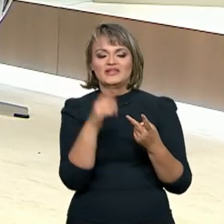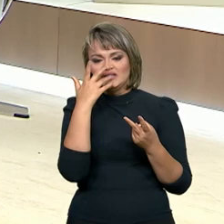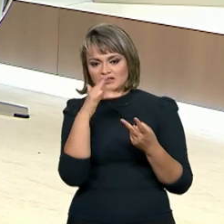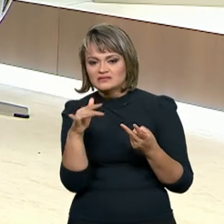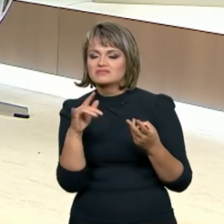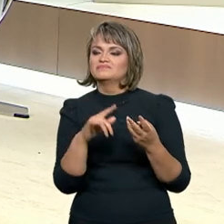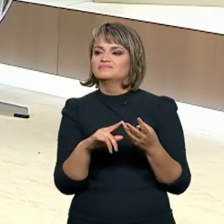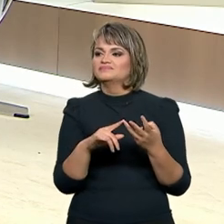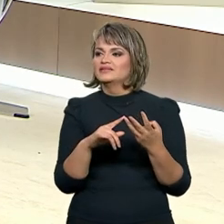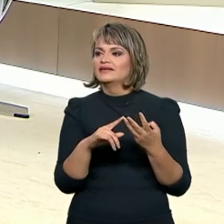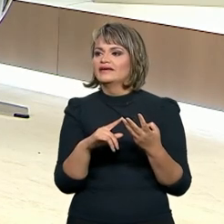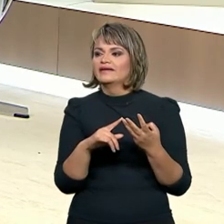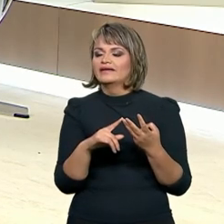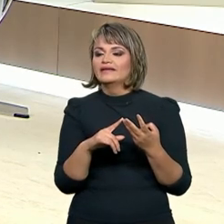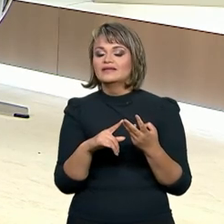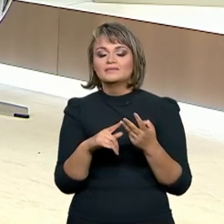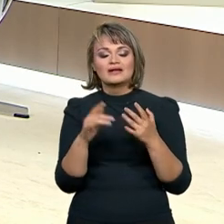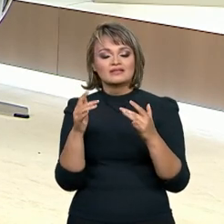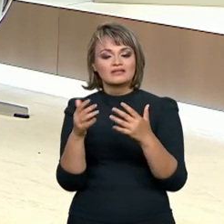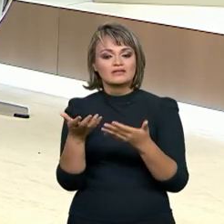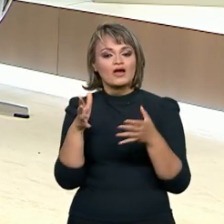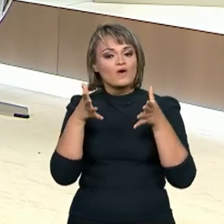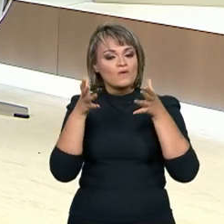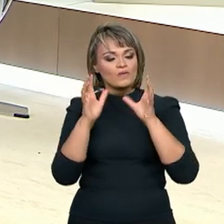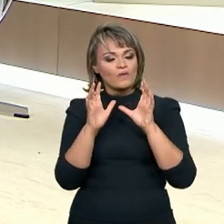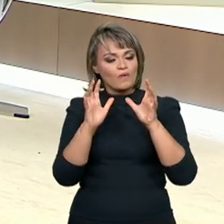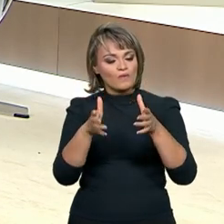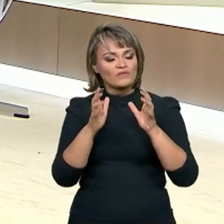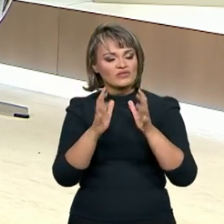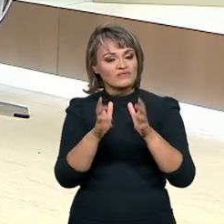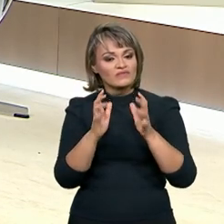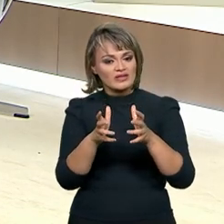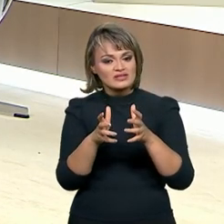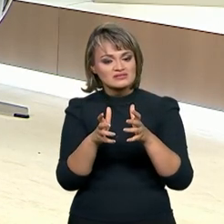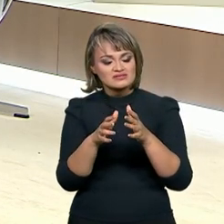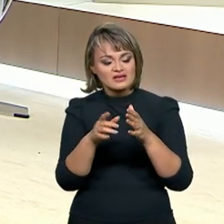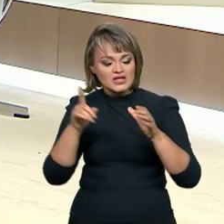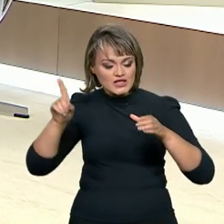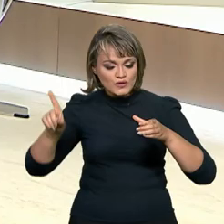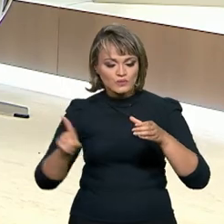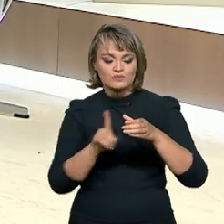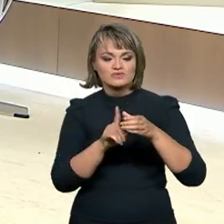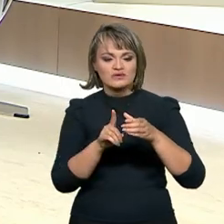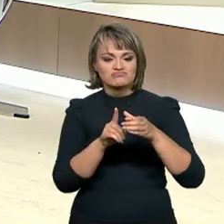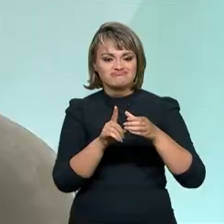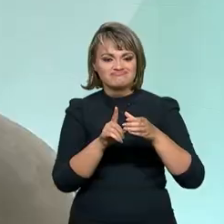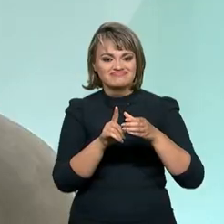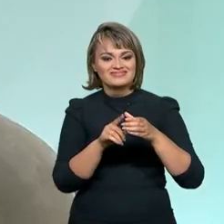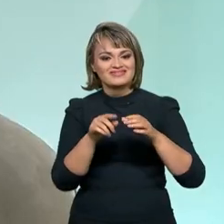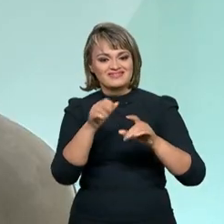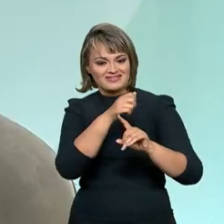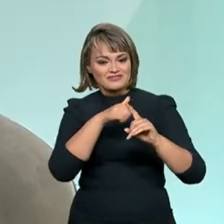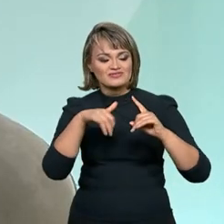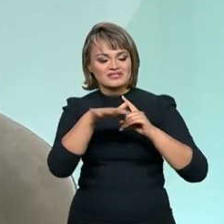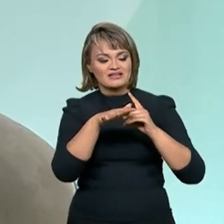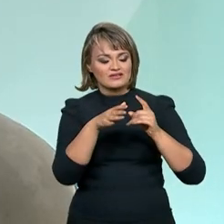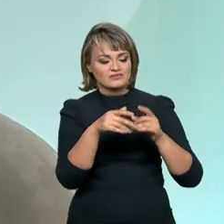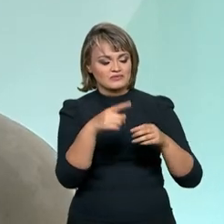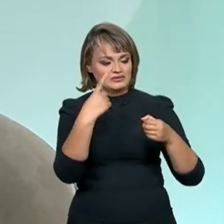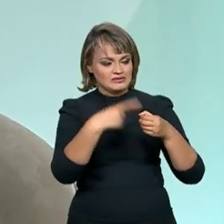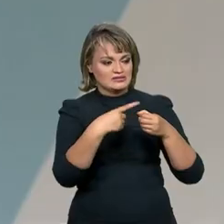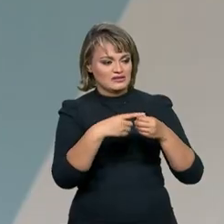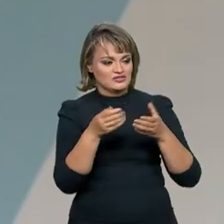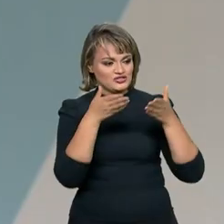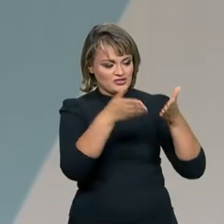crianças e também para convivência inclusiva dentro das cidades onde esses imigrantes são acolhidos.